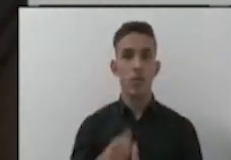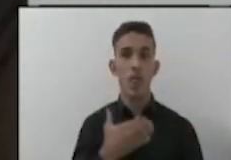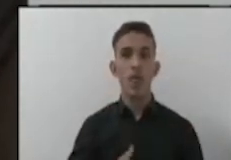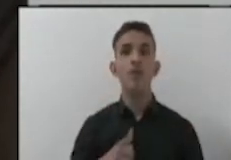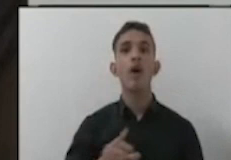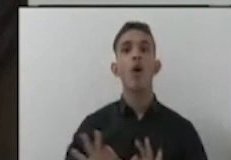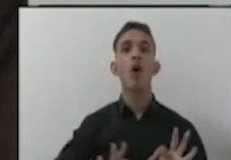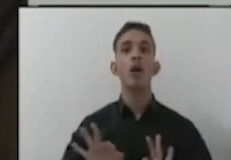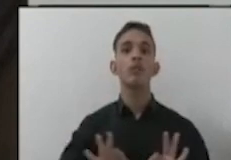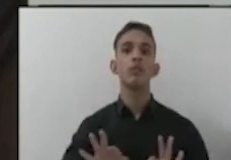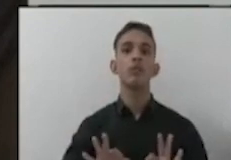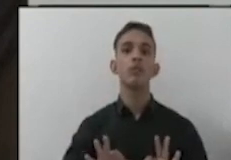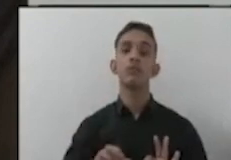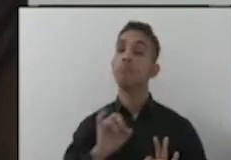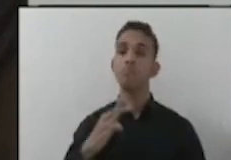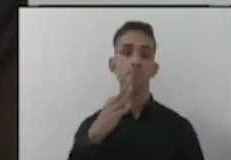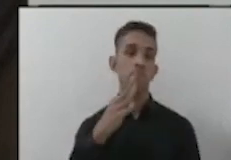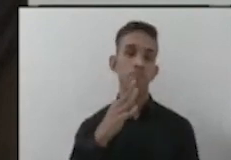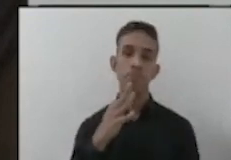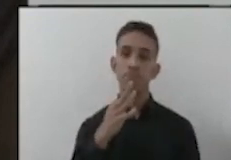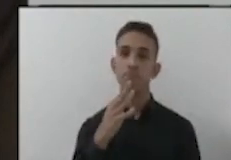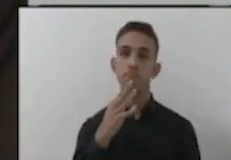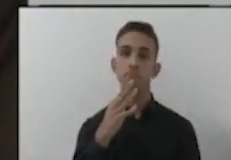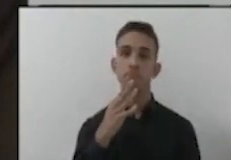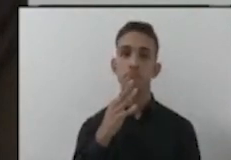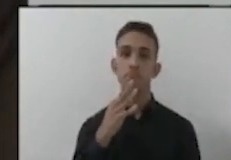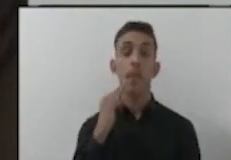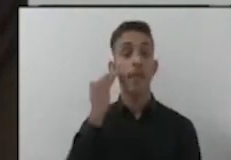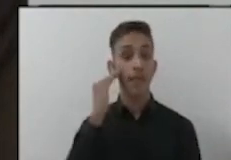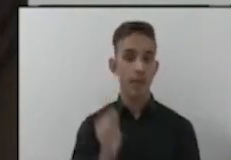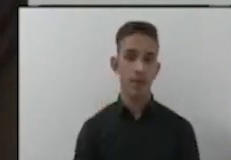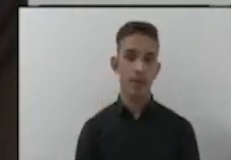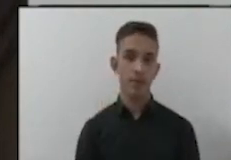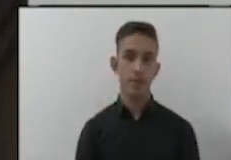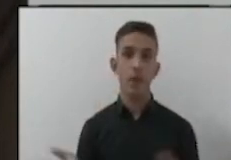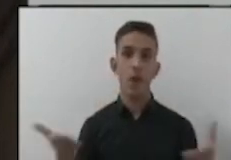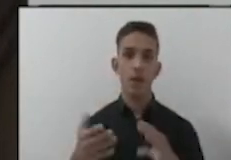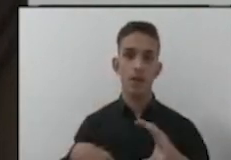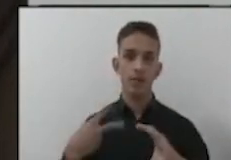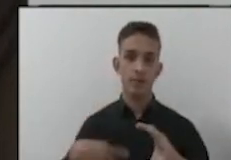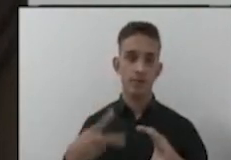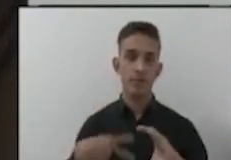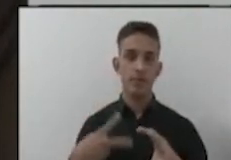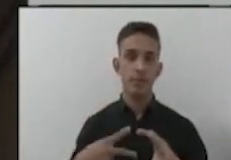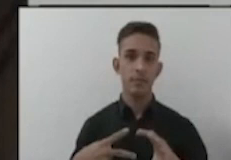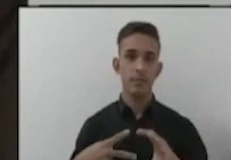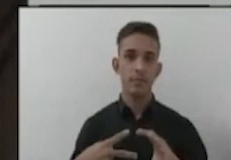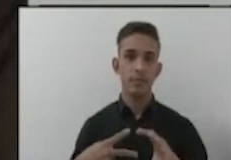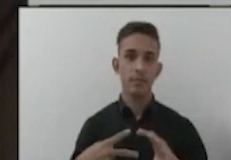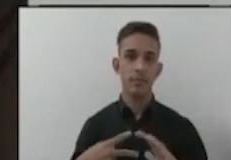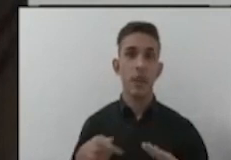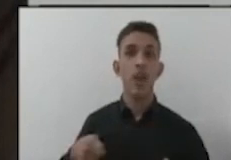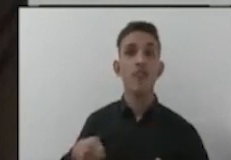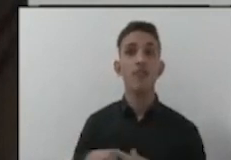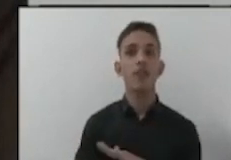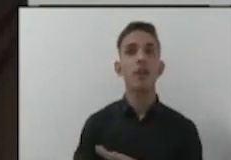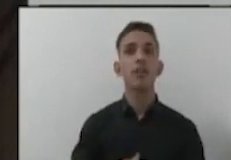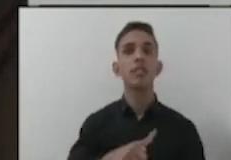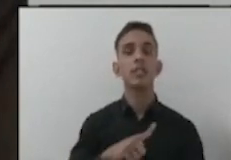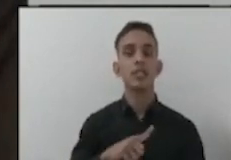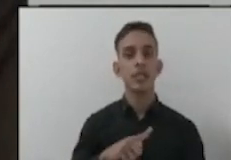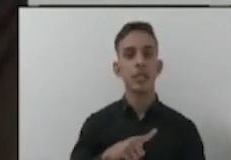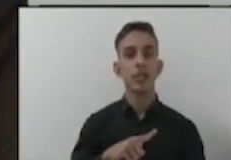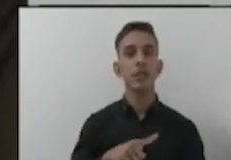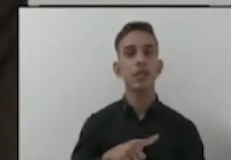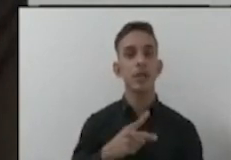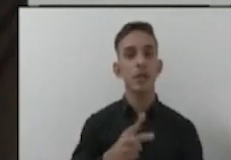ordem. Então, para quem não conhece, procura conhecer. Hoje, a Câmara Municipal de Americana, com investimentos feitos por esse